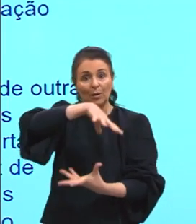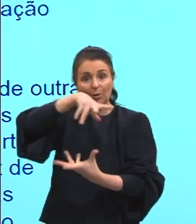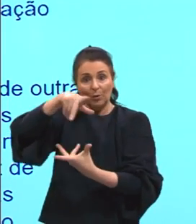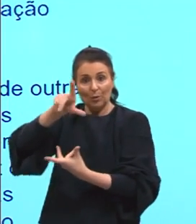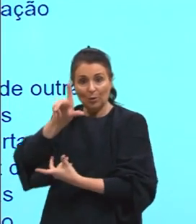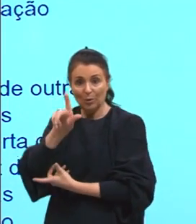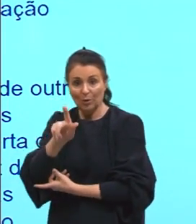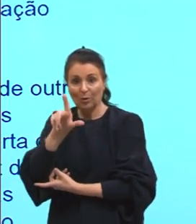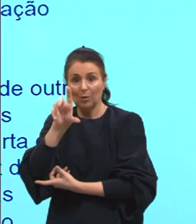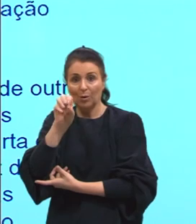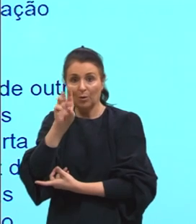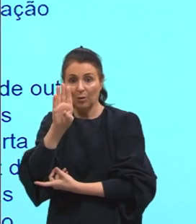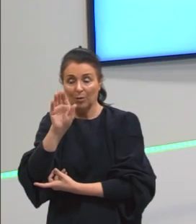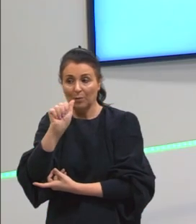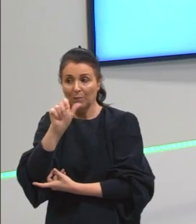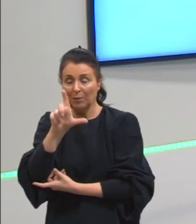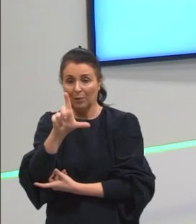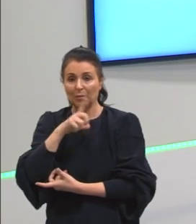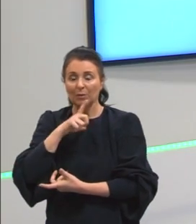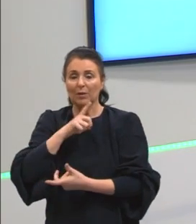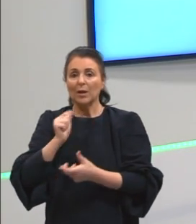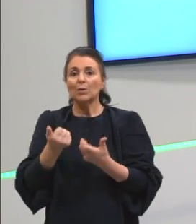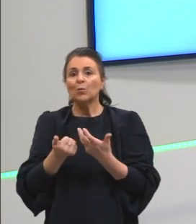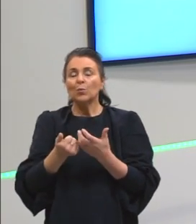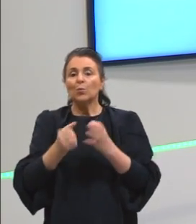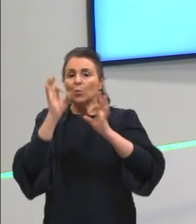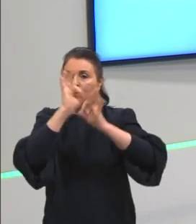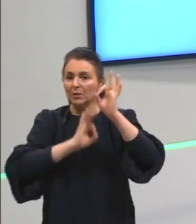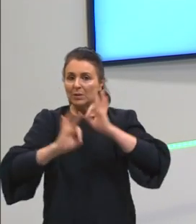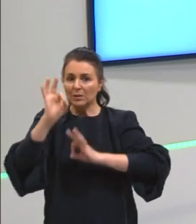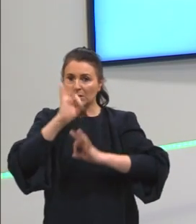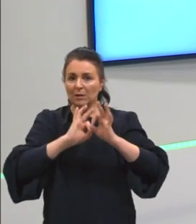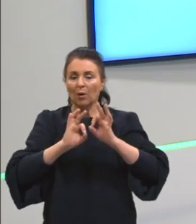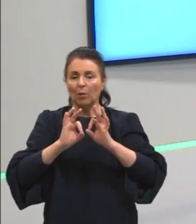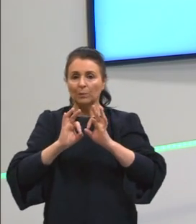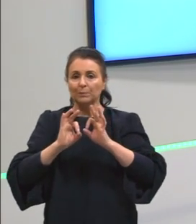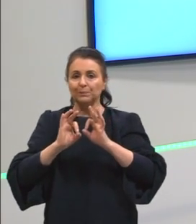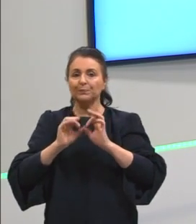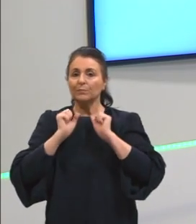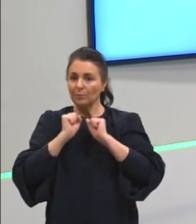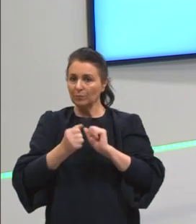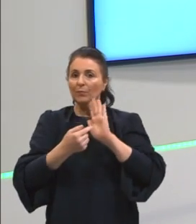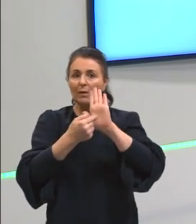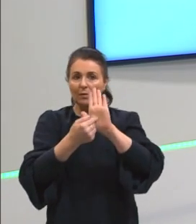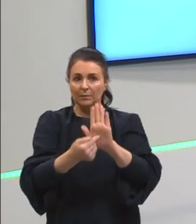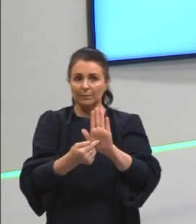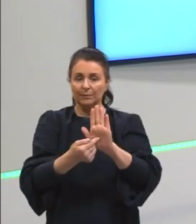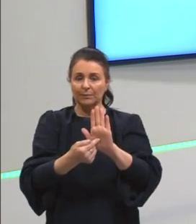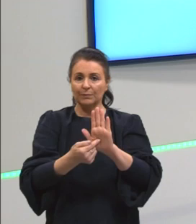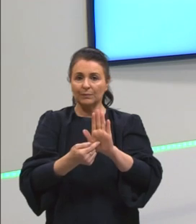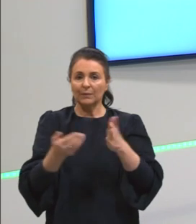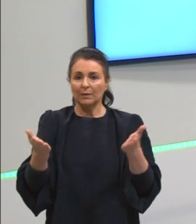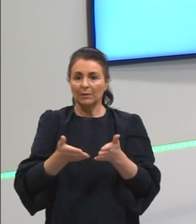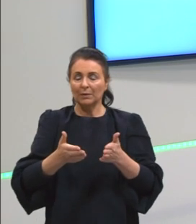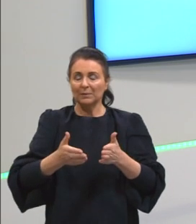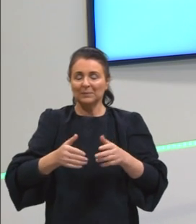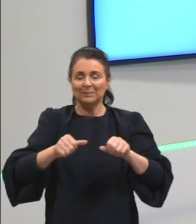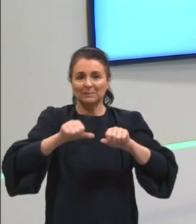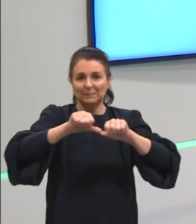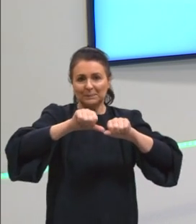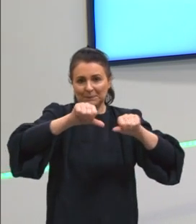esse aqui é um esquema clássico que aparece aí para vocês, pode aparecer, tá, gurizada? Vamos passar aqui, então, o nosso slidezinho.